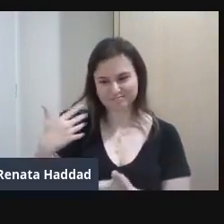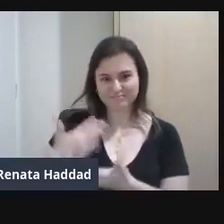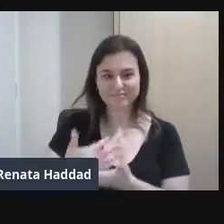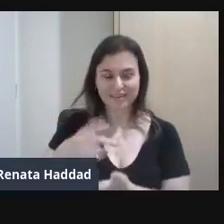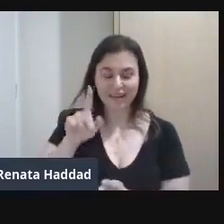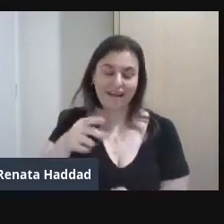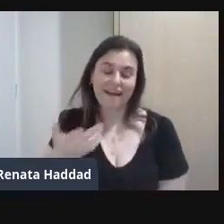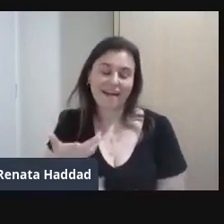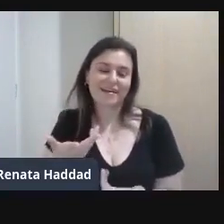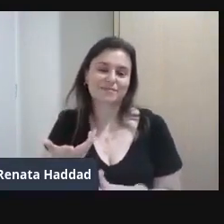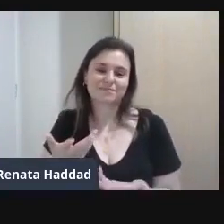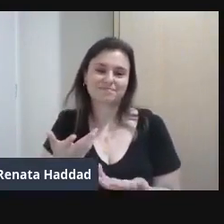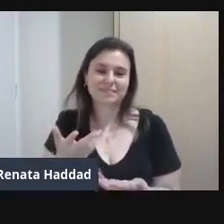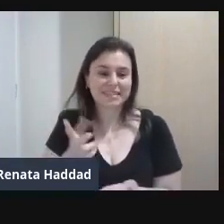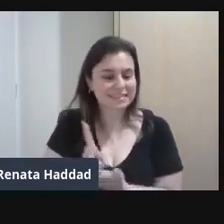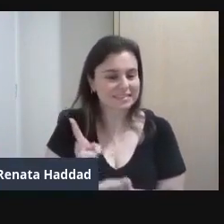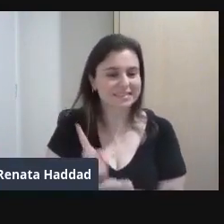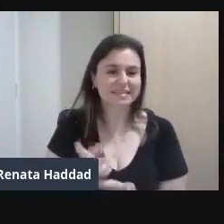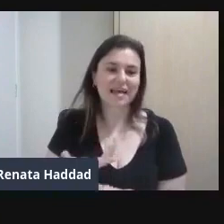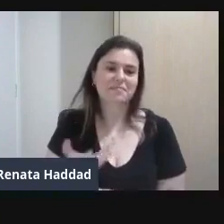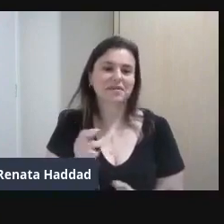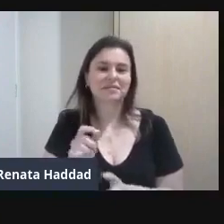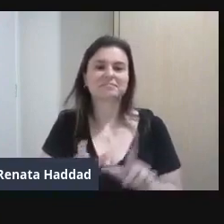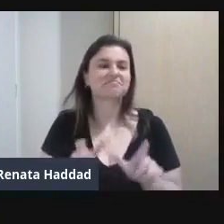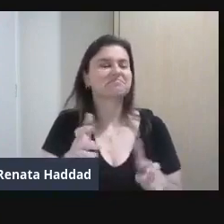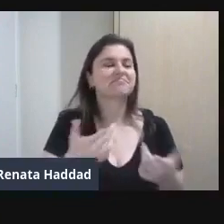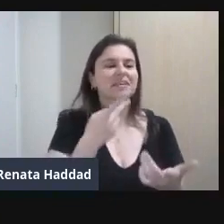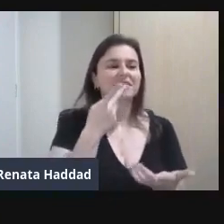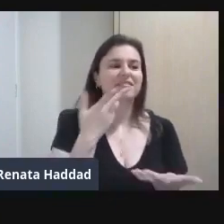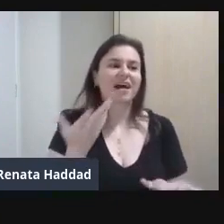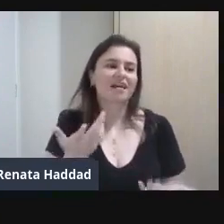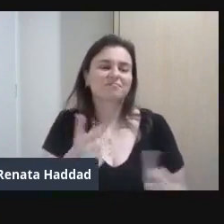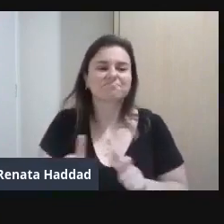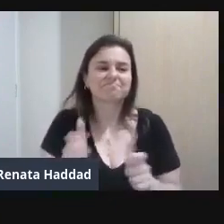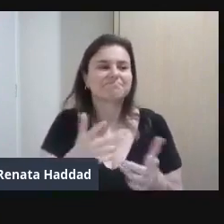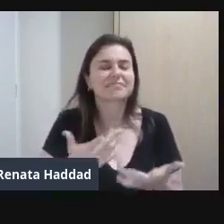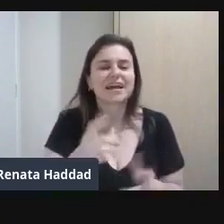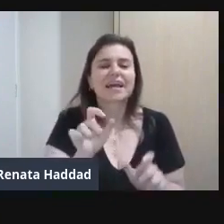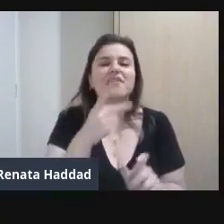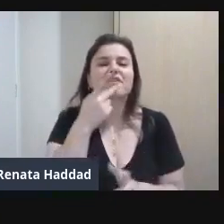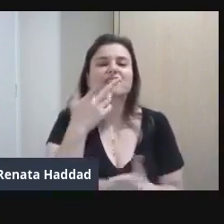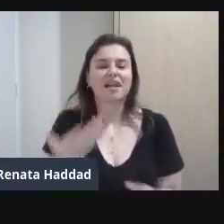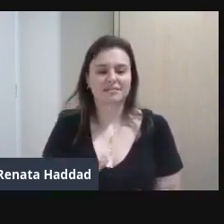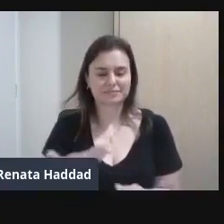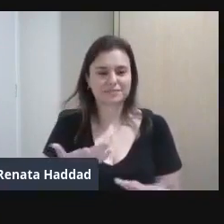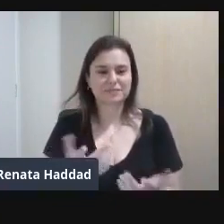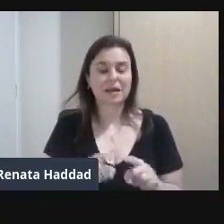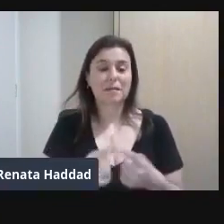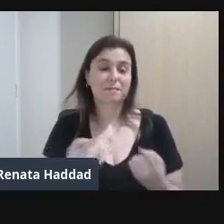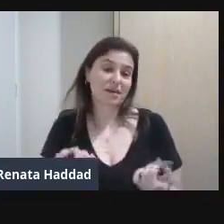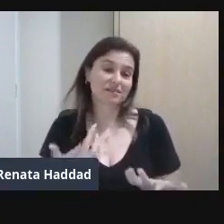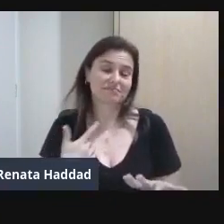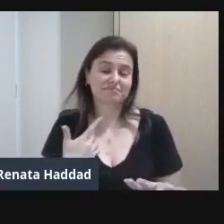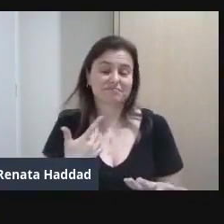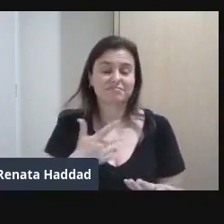É o famoso Lugar de fala Que se fala Tanto atualmente Não é Mas jamais Vai sentir Da mesma maneira